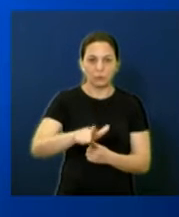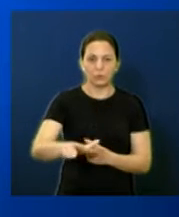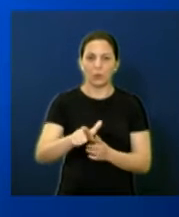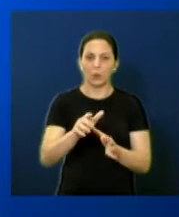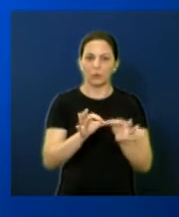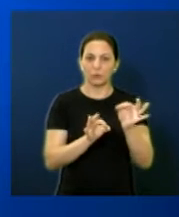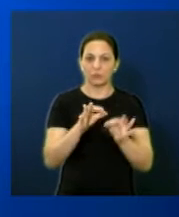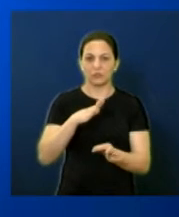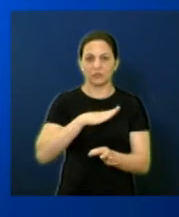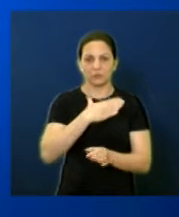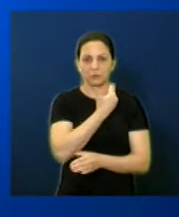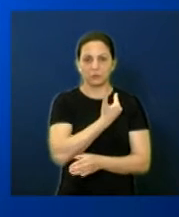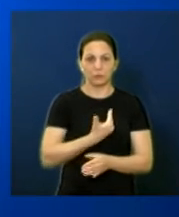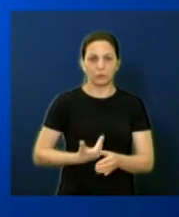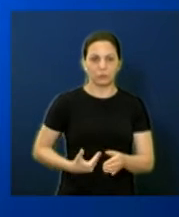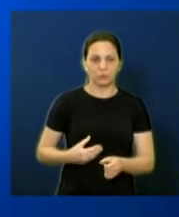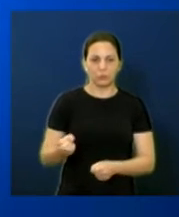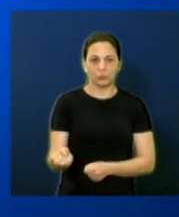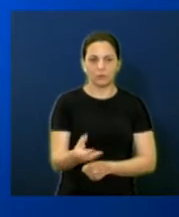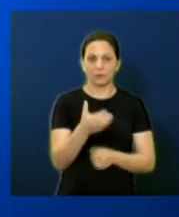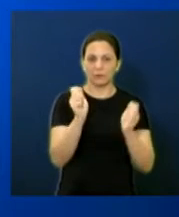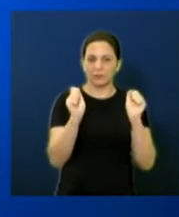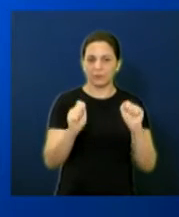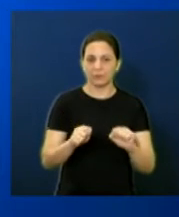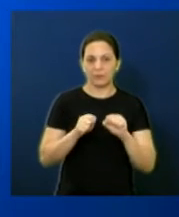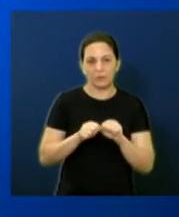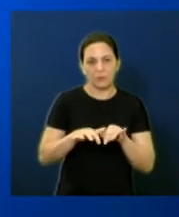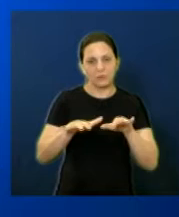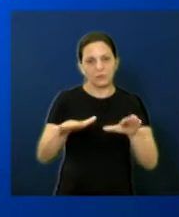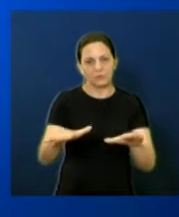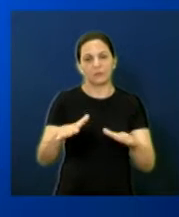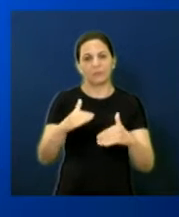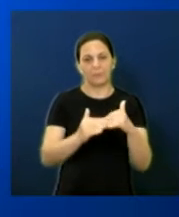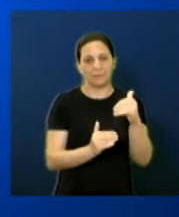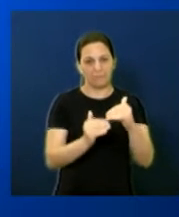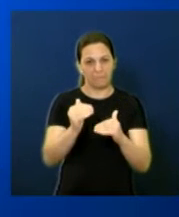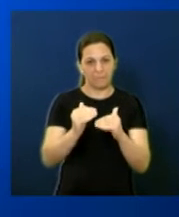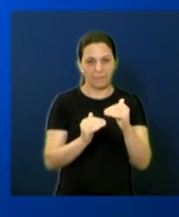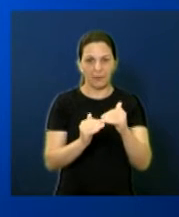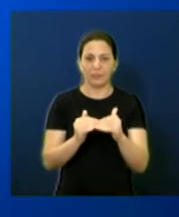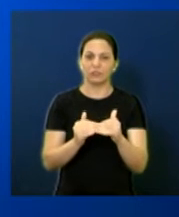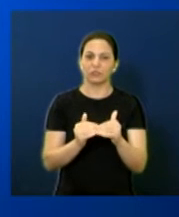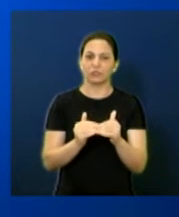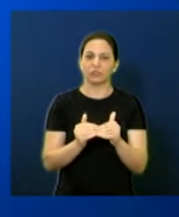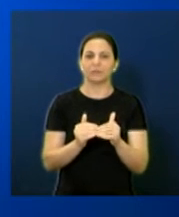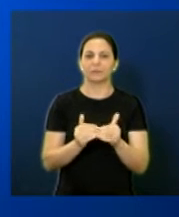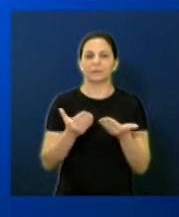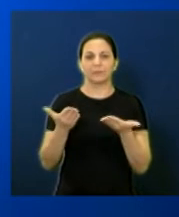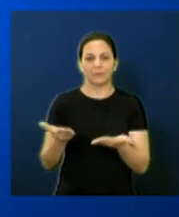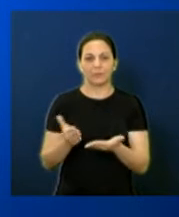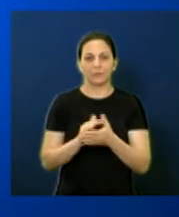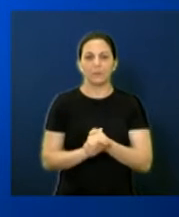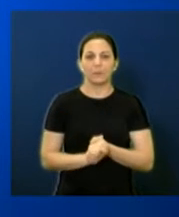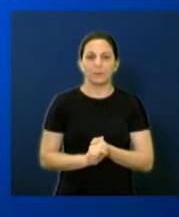urbanos públicos, modernização, capacitação e expansão do corpo operacional.